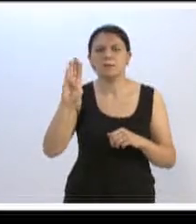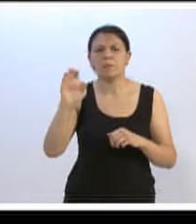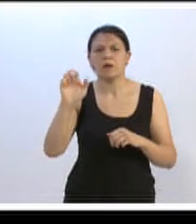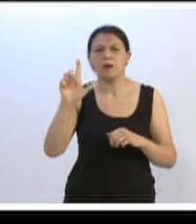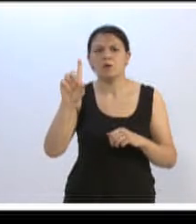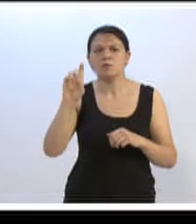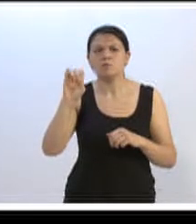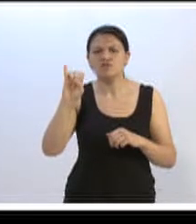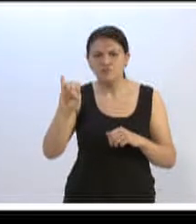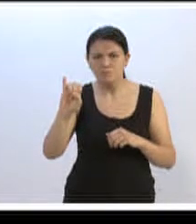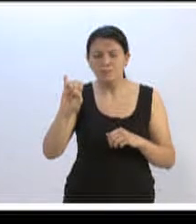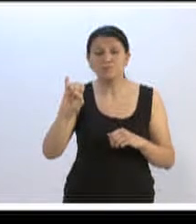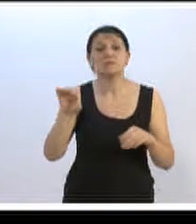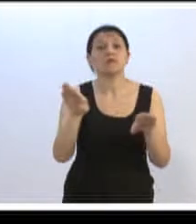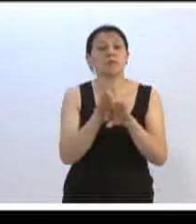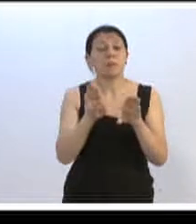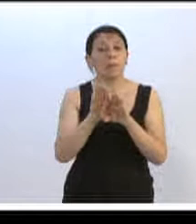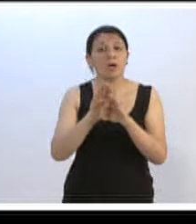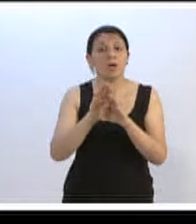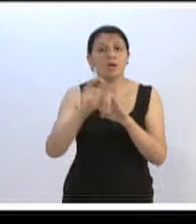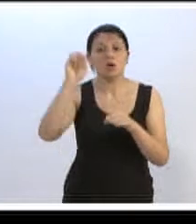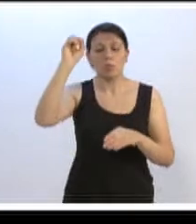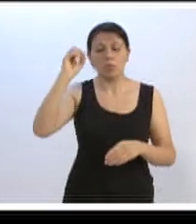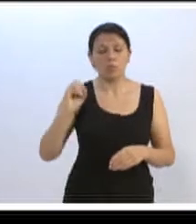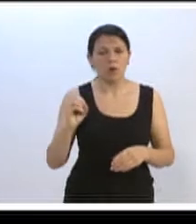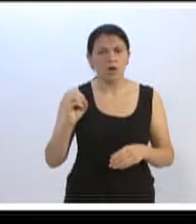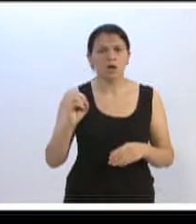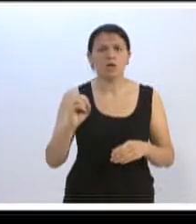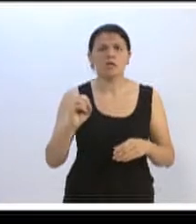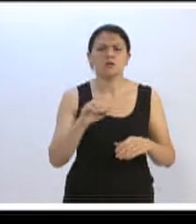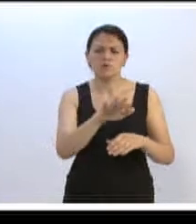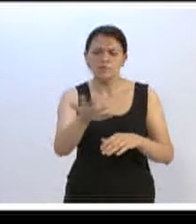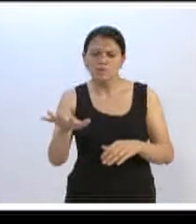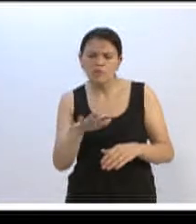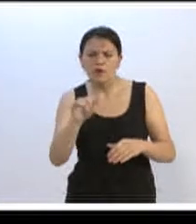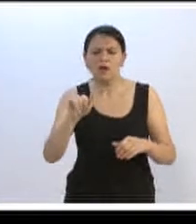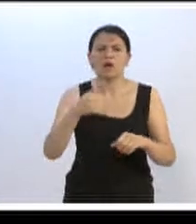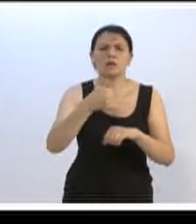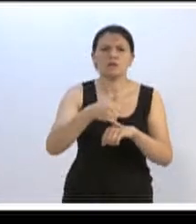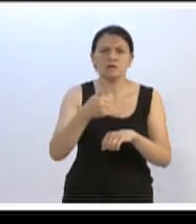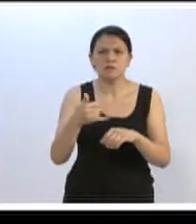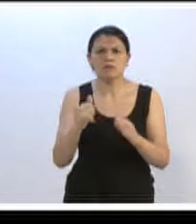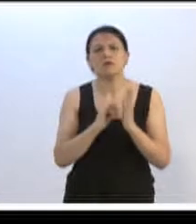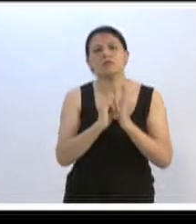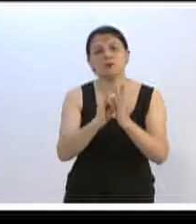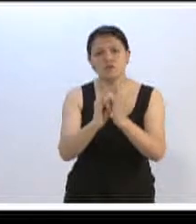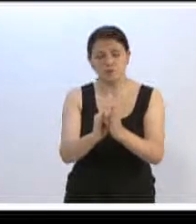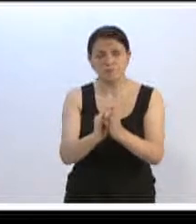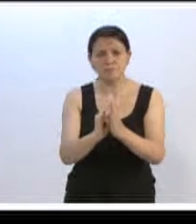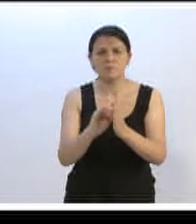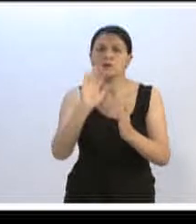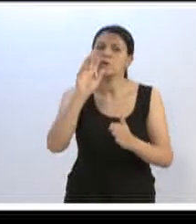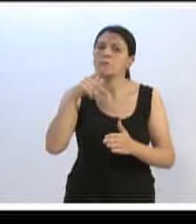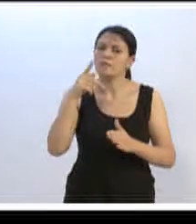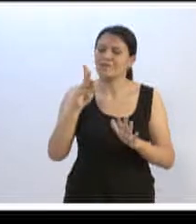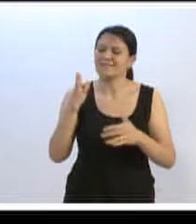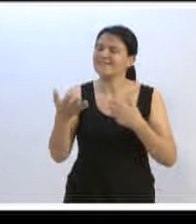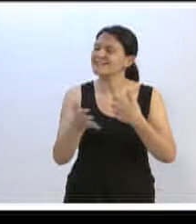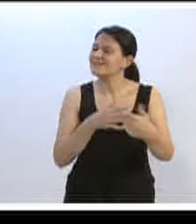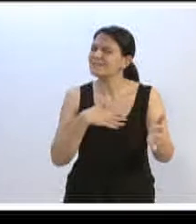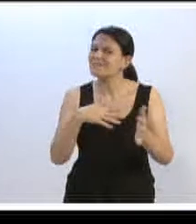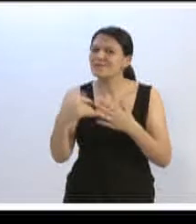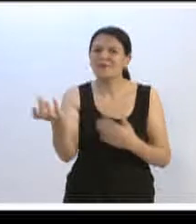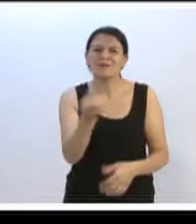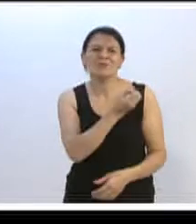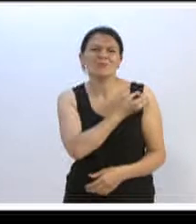litoral, no oeste catarinense, na Serra, no Alto Vale, Médio Vale, Vale do Itajaí, em inúmeras cidades. E como falei, independente do número, em cada um